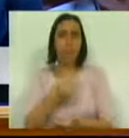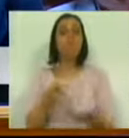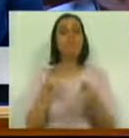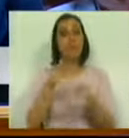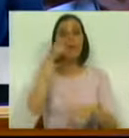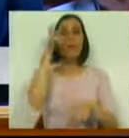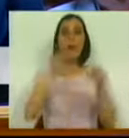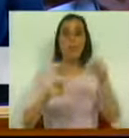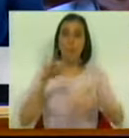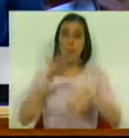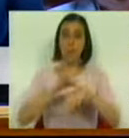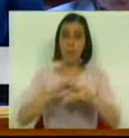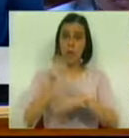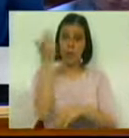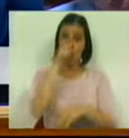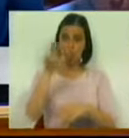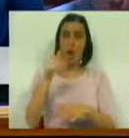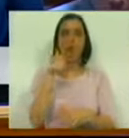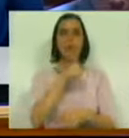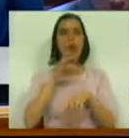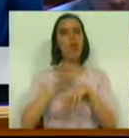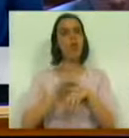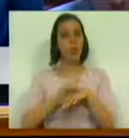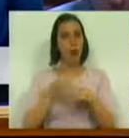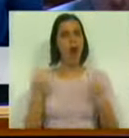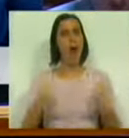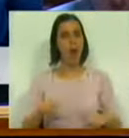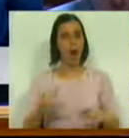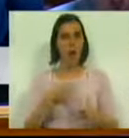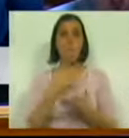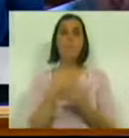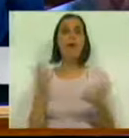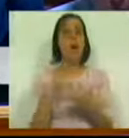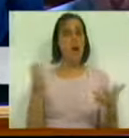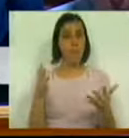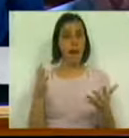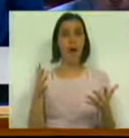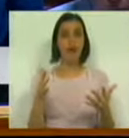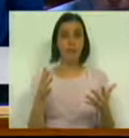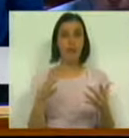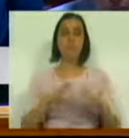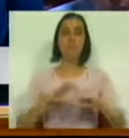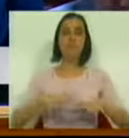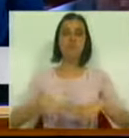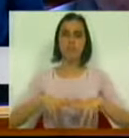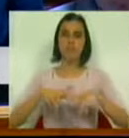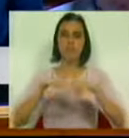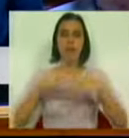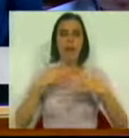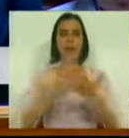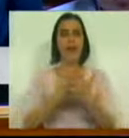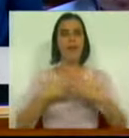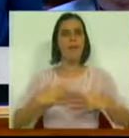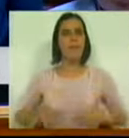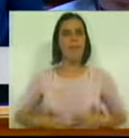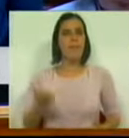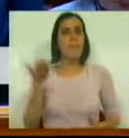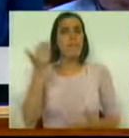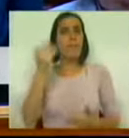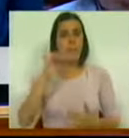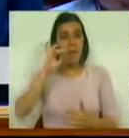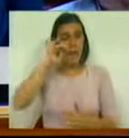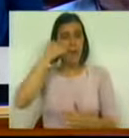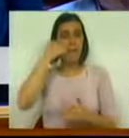A pessoa com doença crónica sofre de patologia, na maioria das vezes evolutivamente incapacitante, que